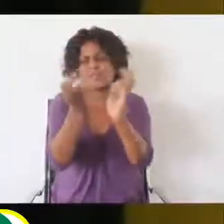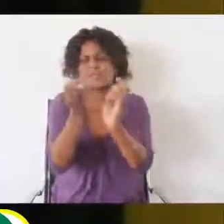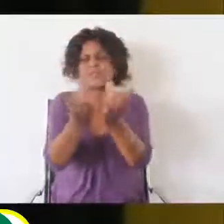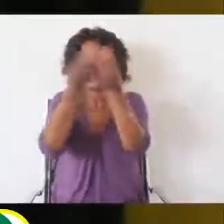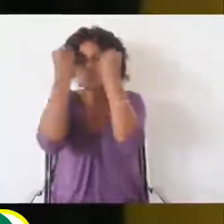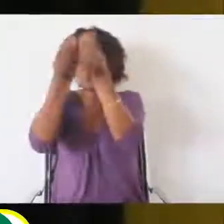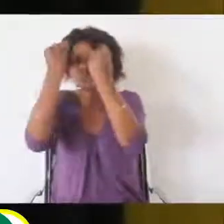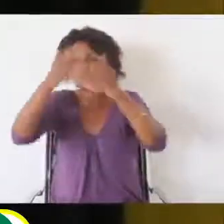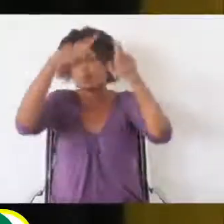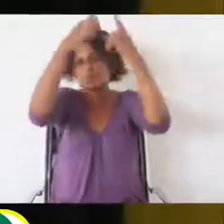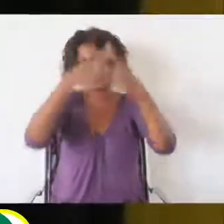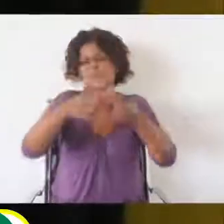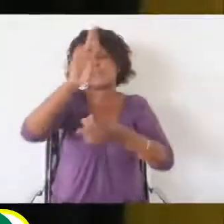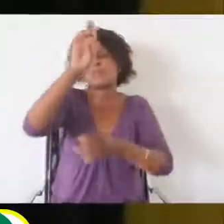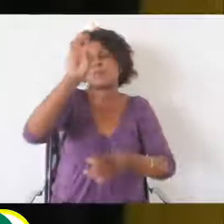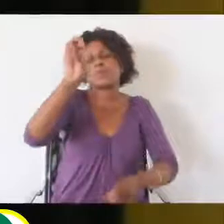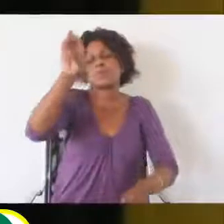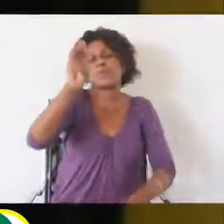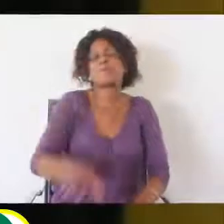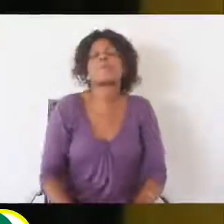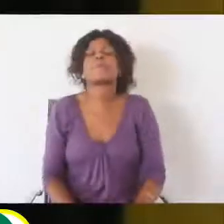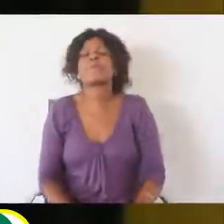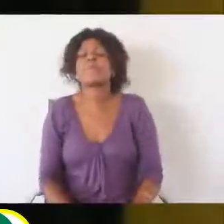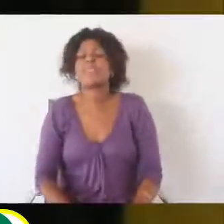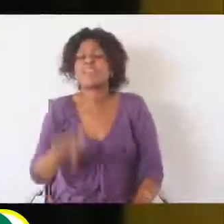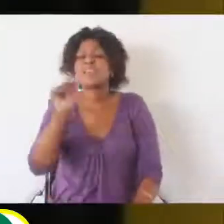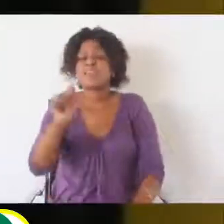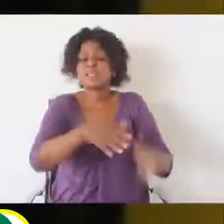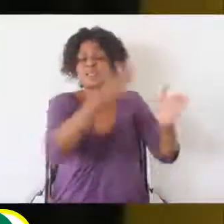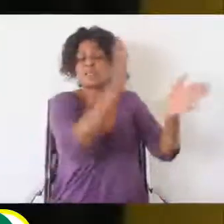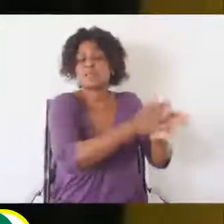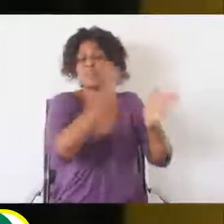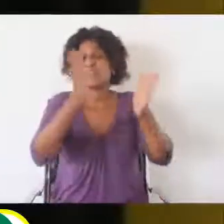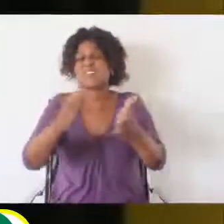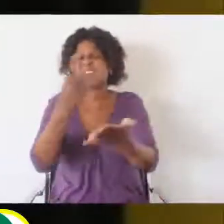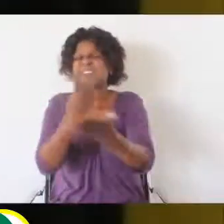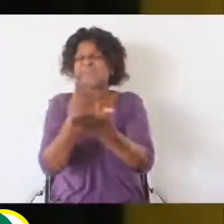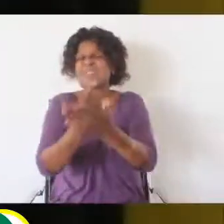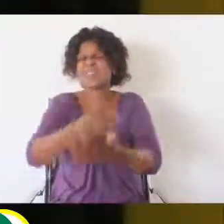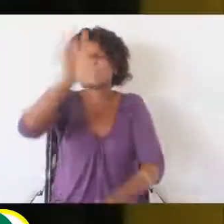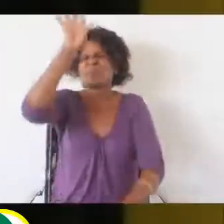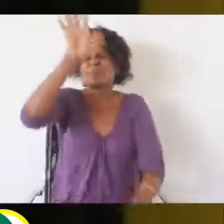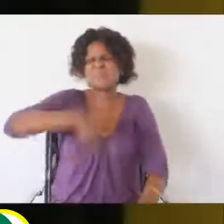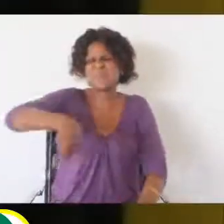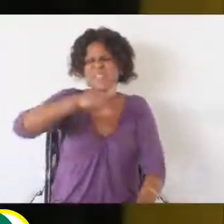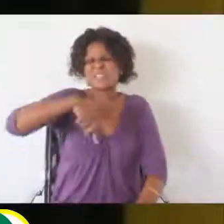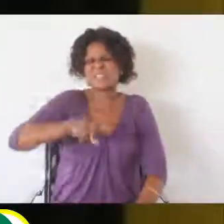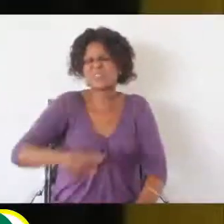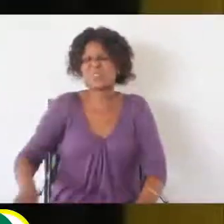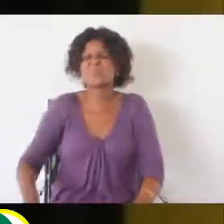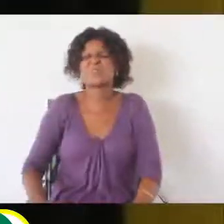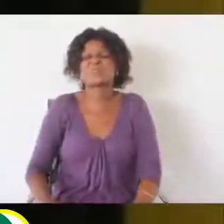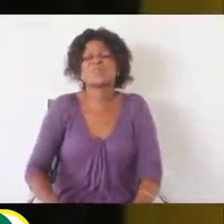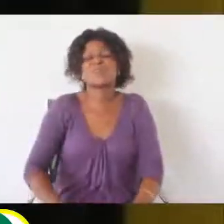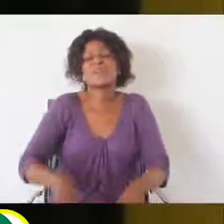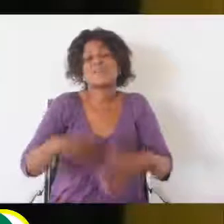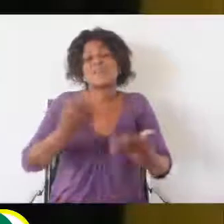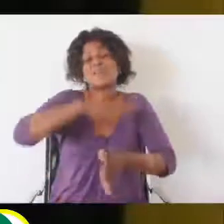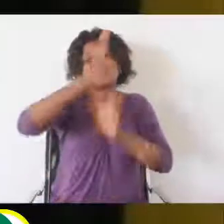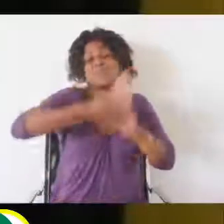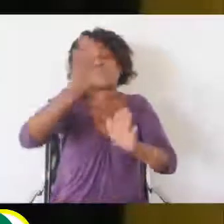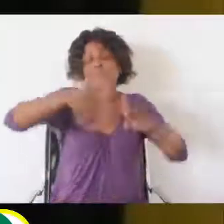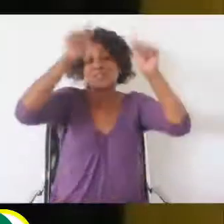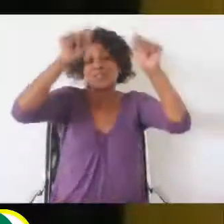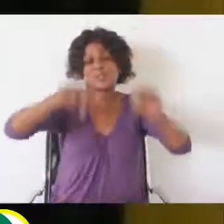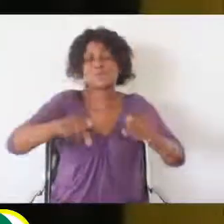nesta instituição. Este é um marco importante para o nosso país na medida em que, a partir de hoje, Moçambique